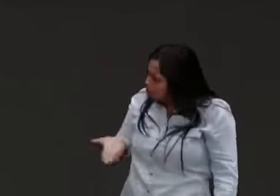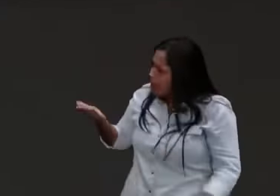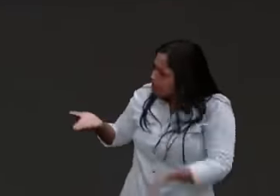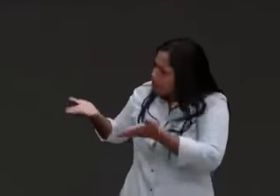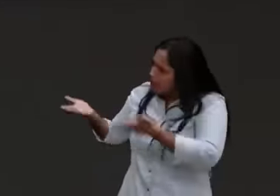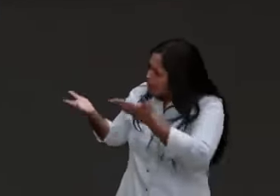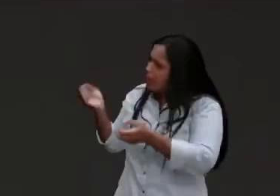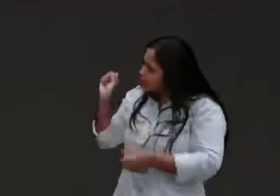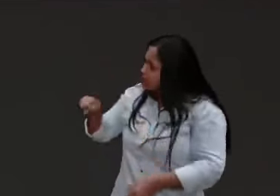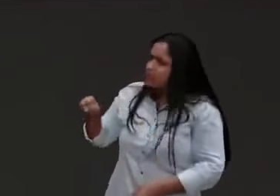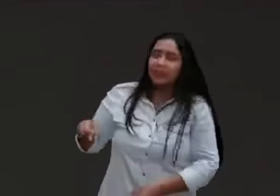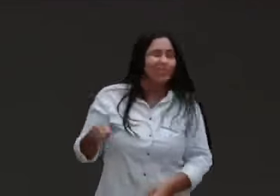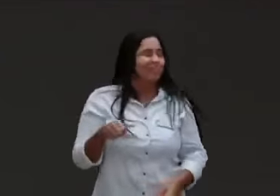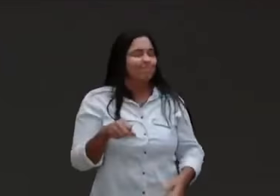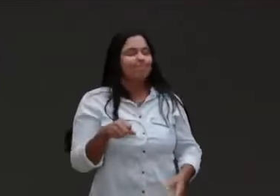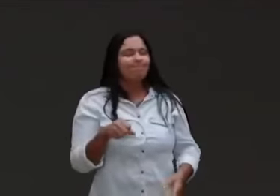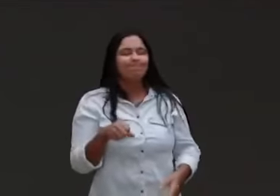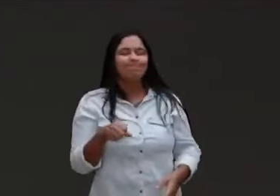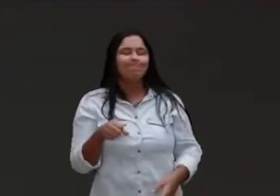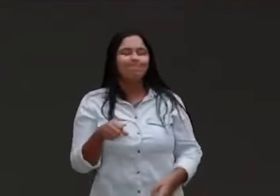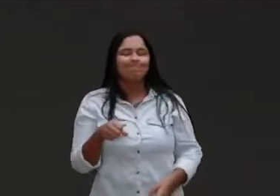uma pessoa, acabou uma família.